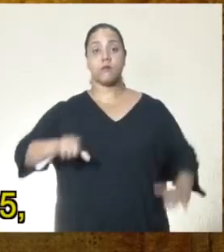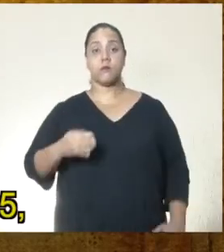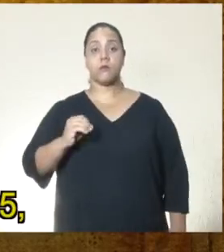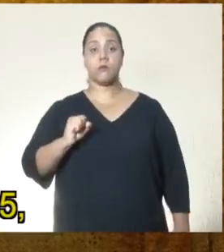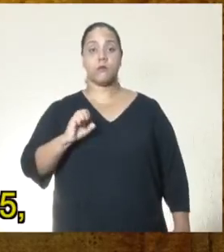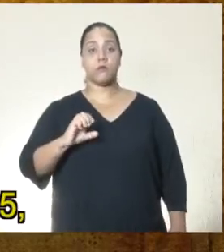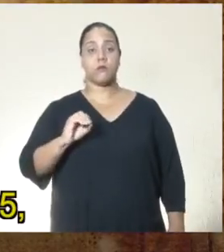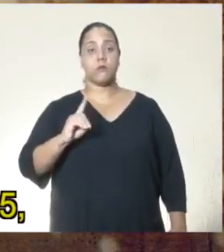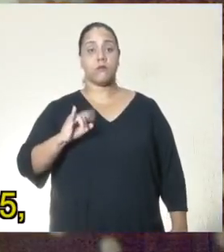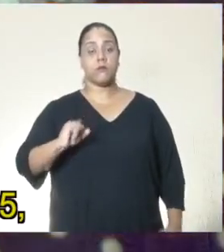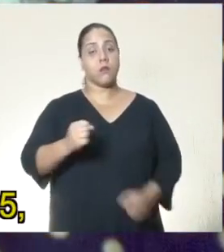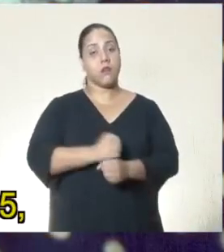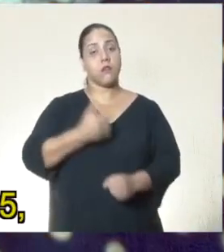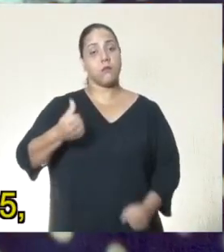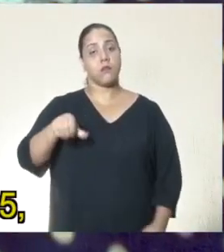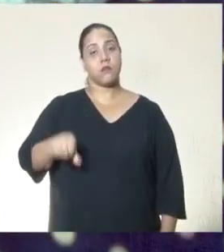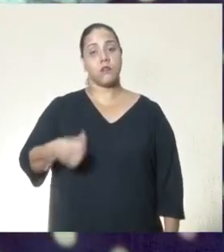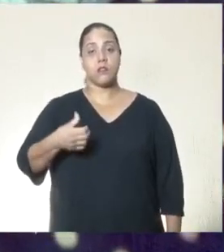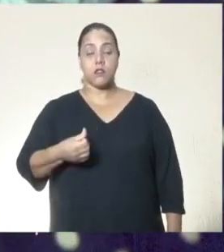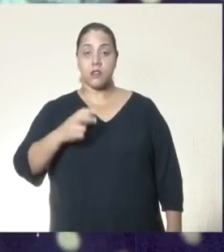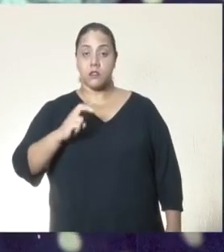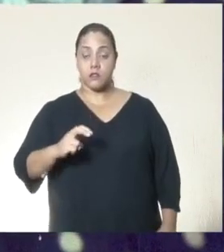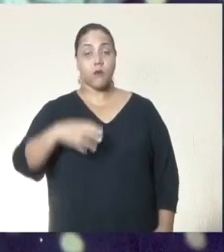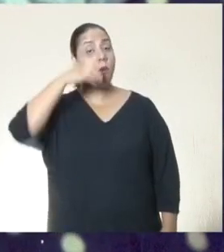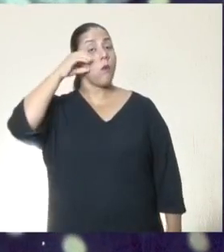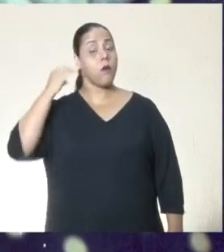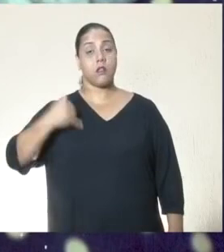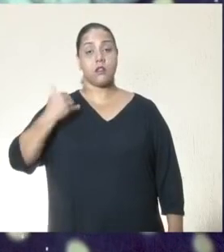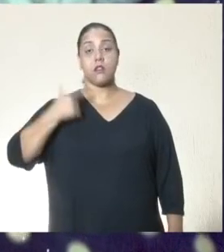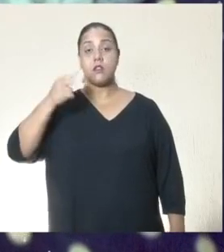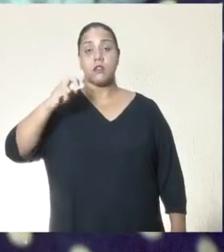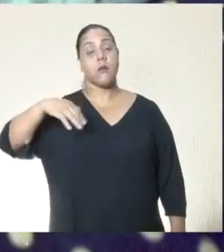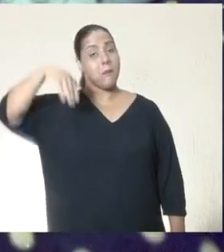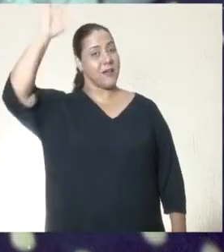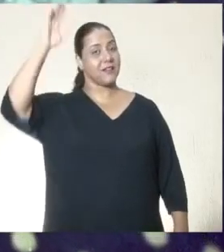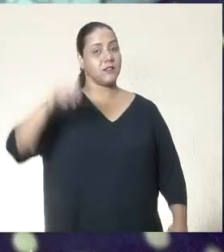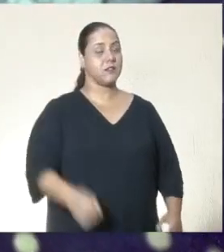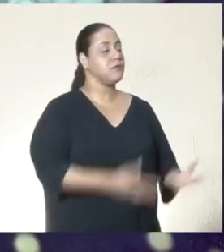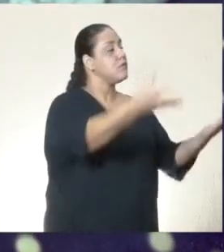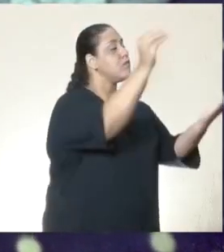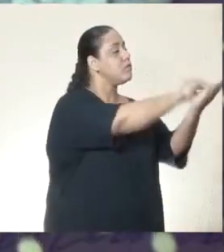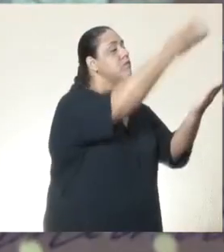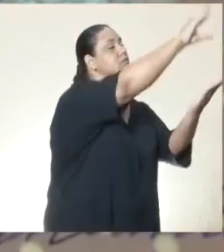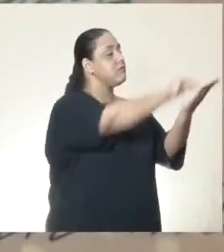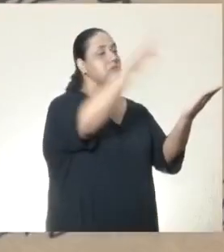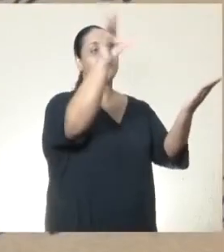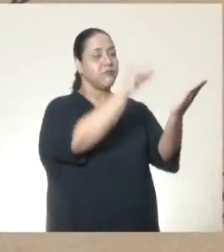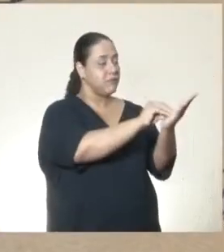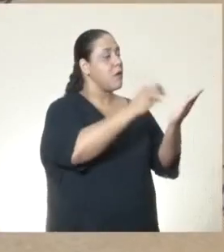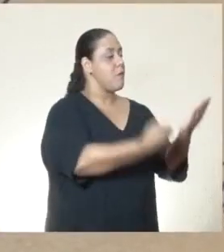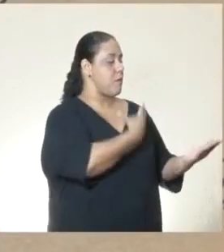editora José Olímpio em 1965, quando a poetisa tinha mais de 75 anos. Reúne os